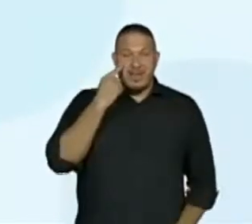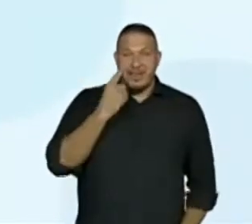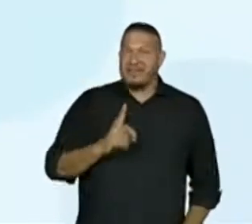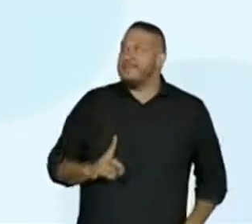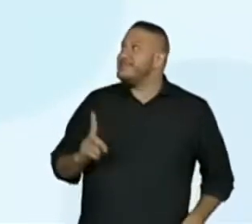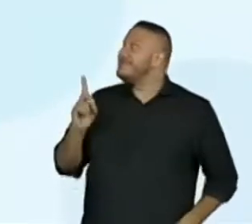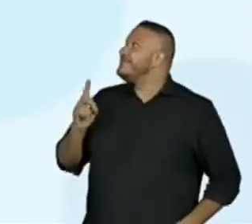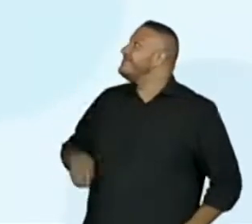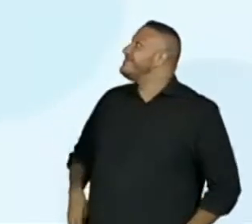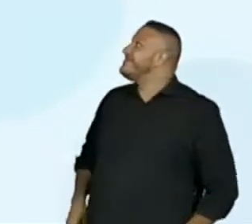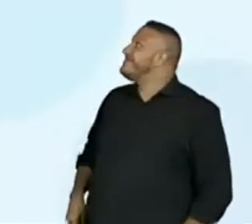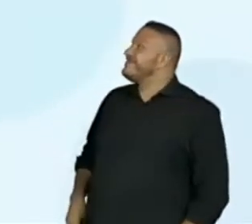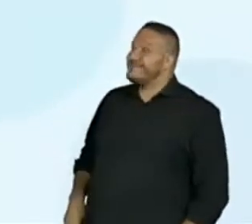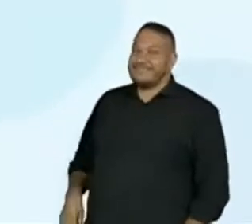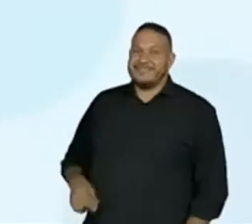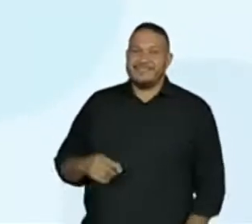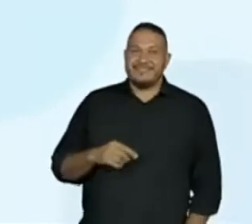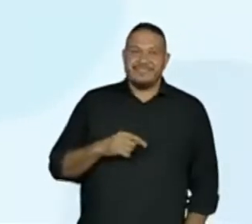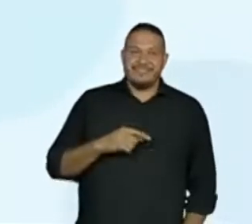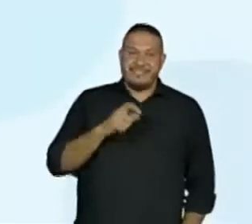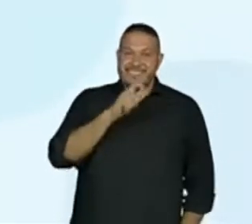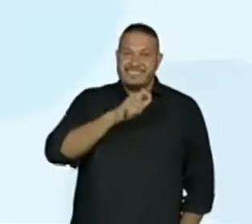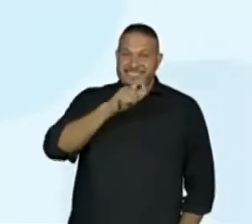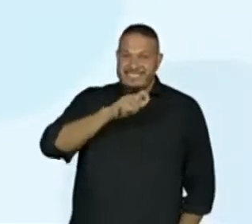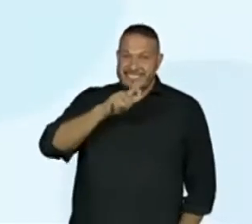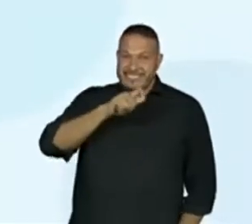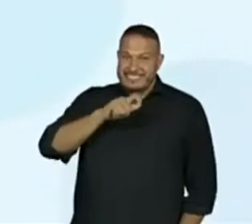opa é a caneta não é o marca texto